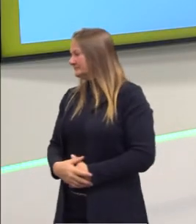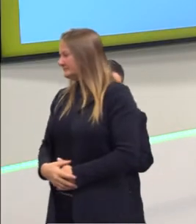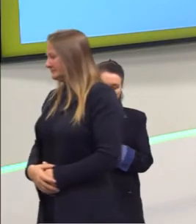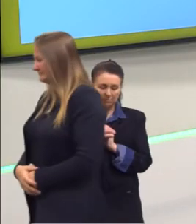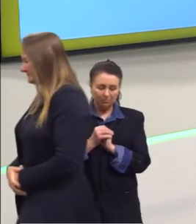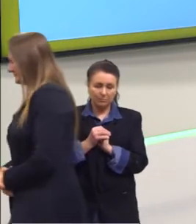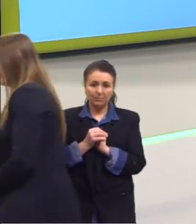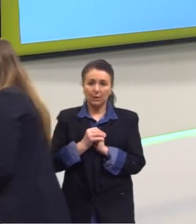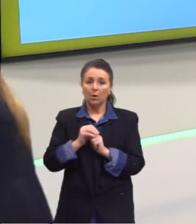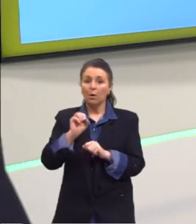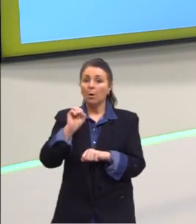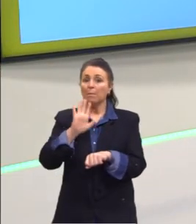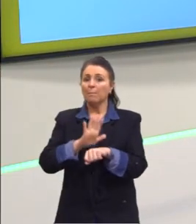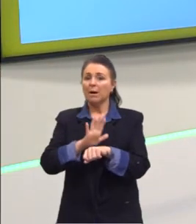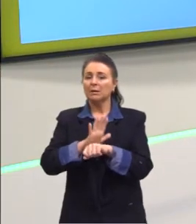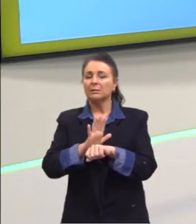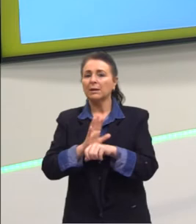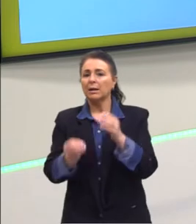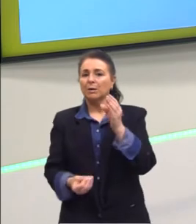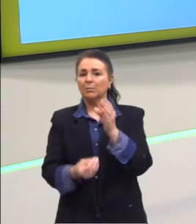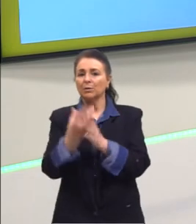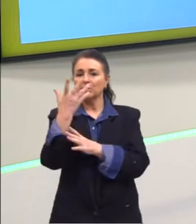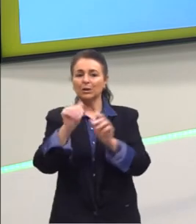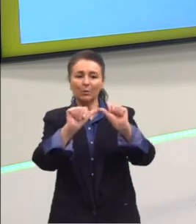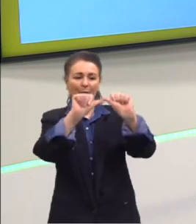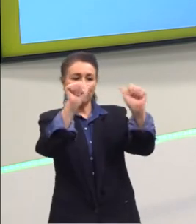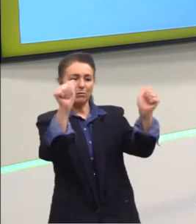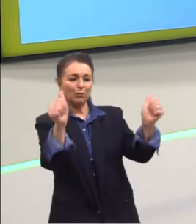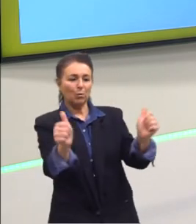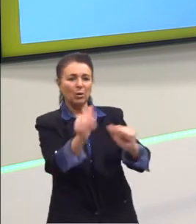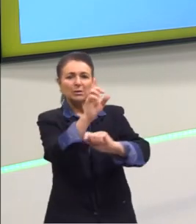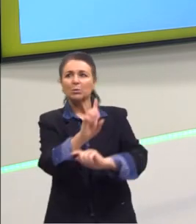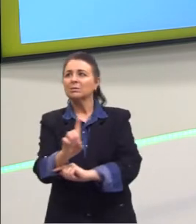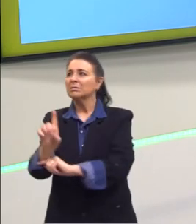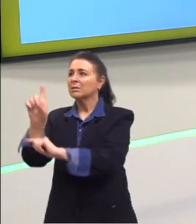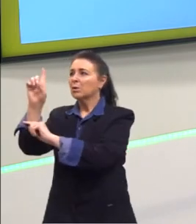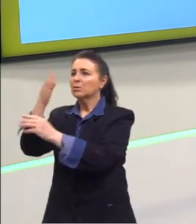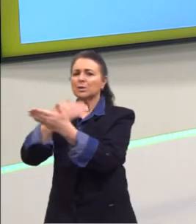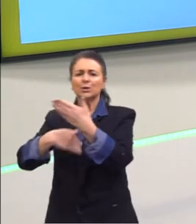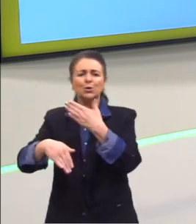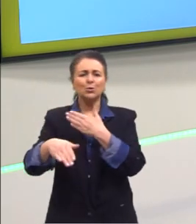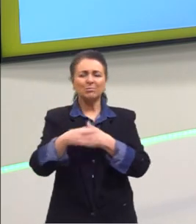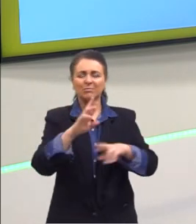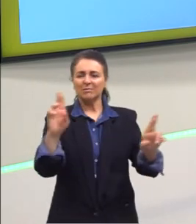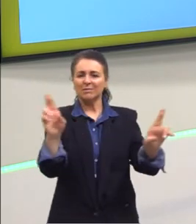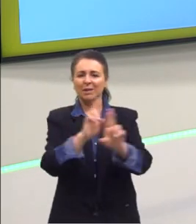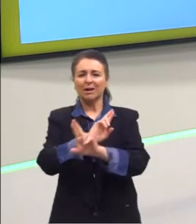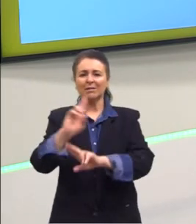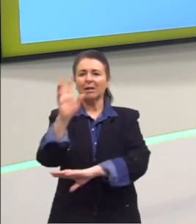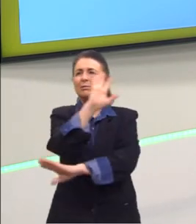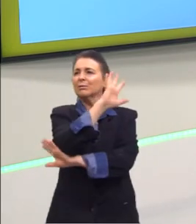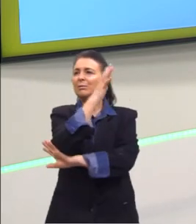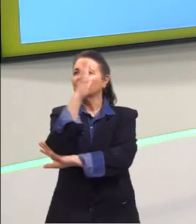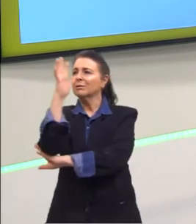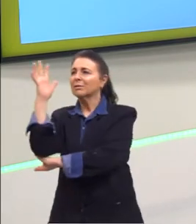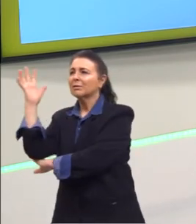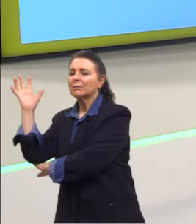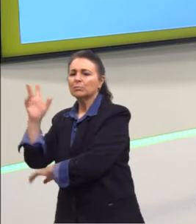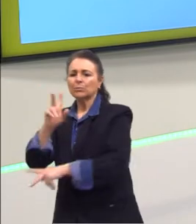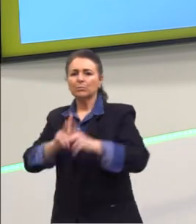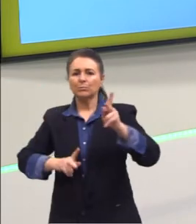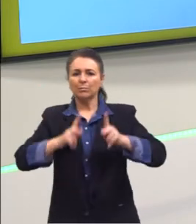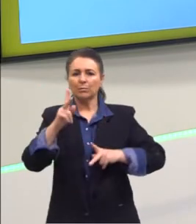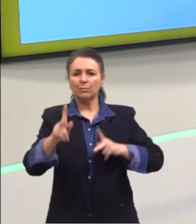mais era produzido era uma figura dos deuses e tudo que estivesse relacionado à natureza. Então, eram civilizações com uma